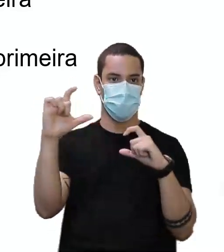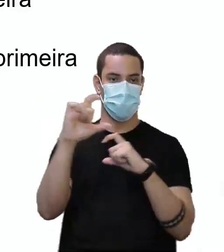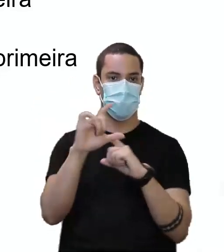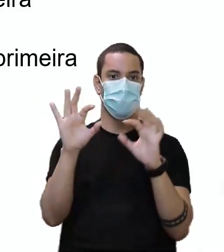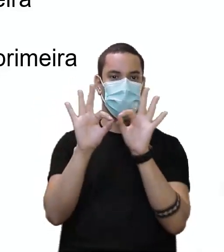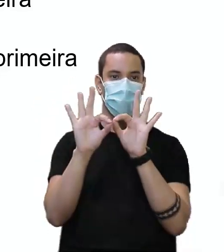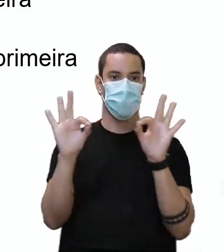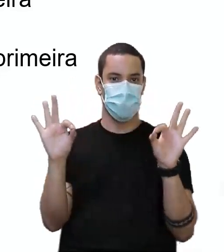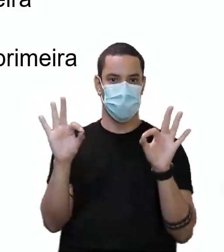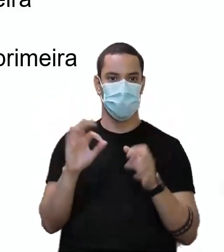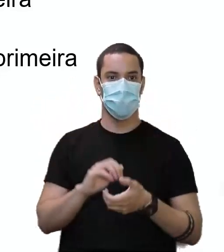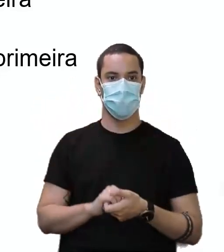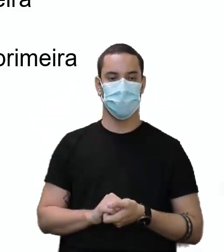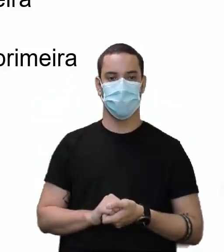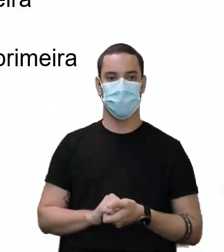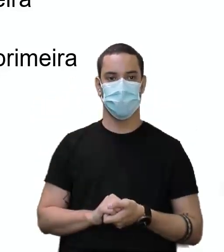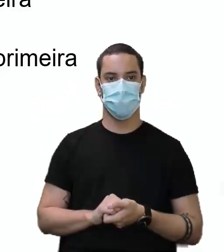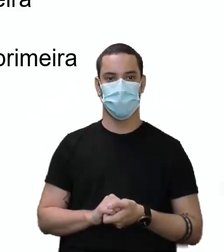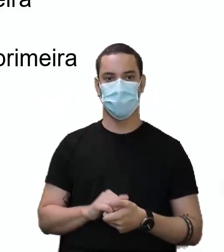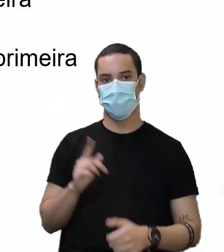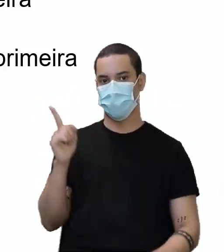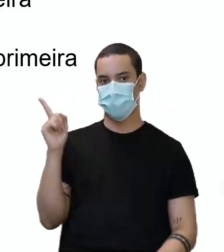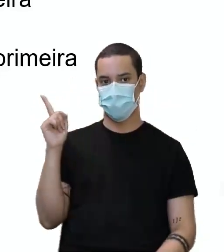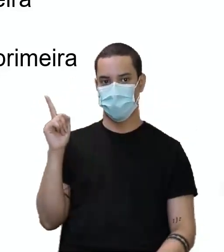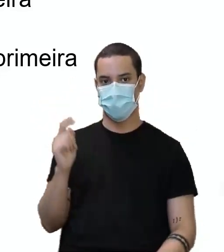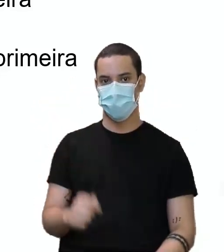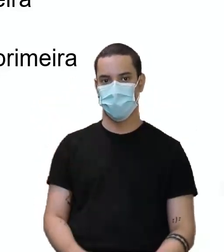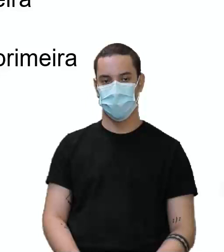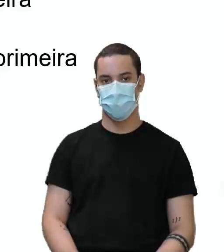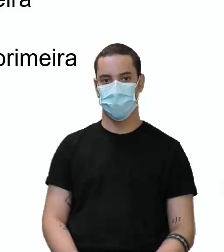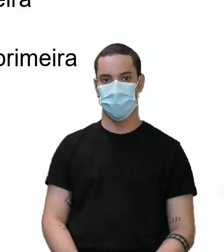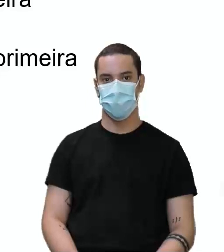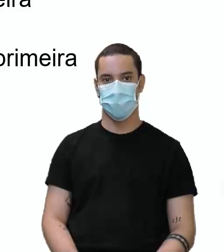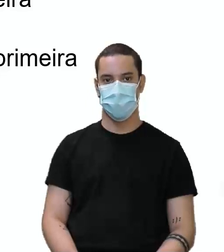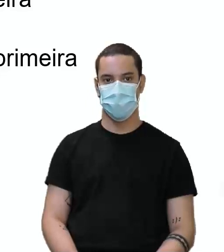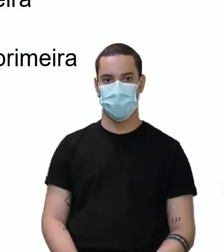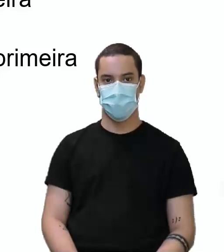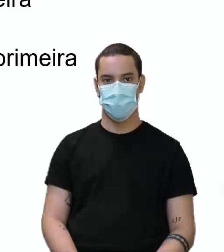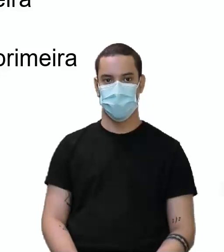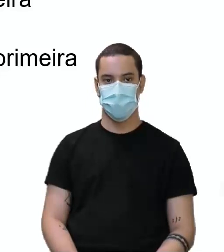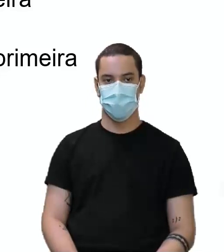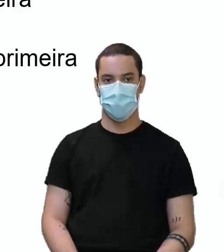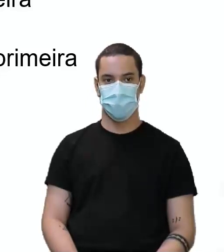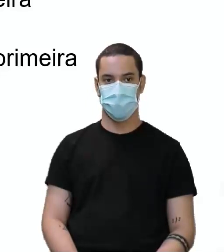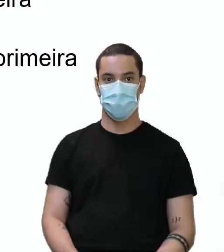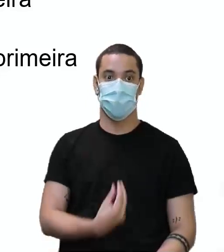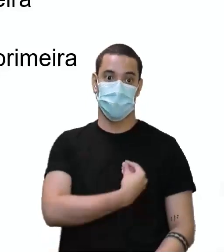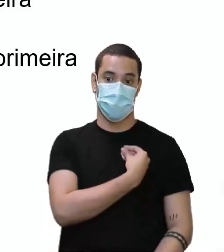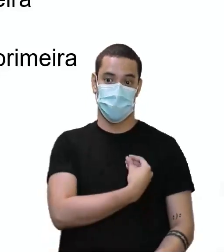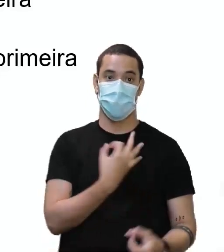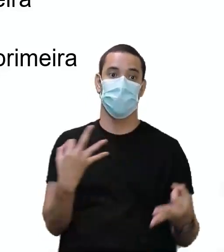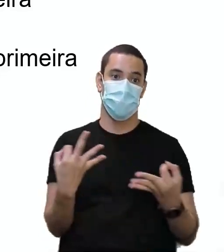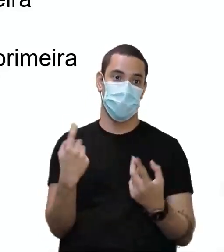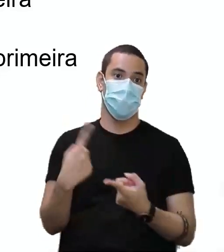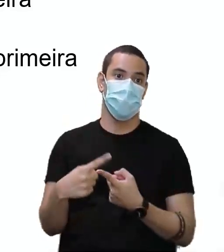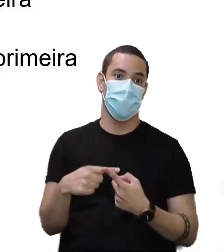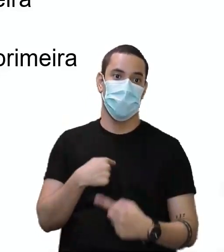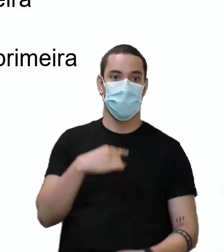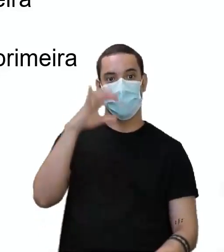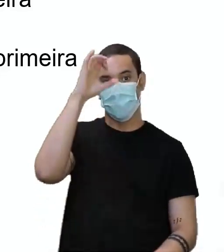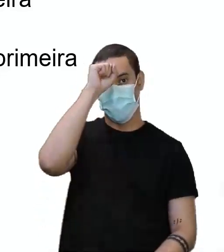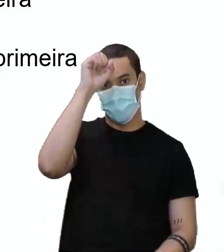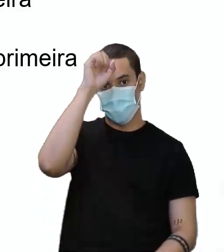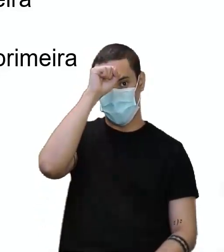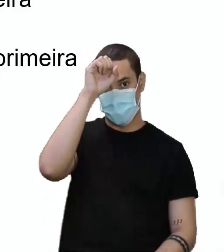a frase. Aí você presta atenção nessa frase aqui. You've met. Ah, está no presente perfeito. Porque eu aprendi que esse